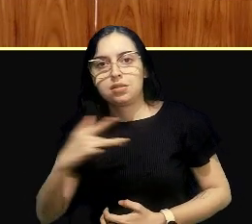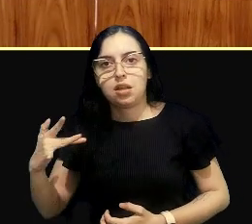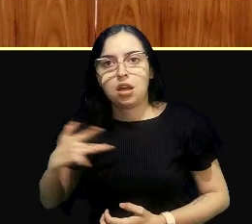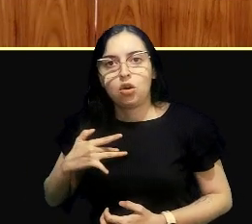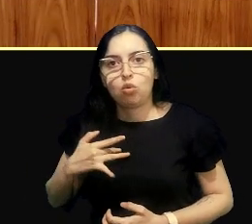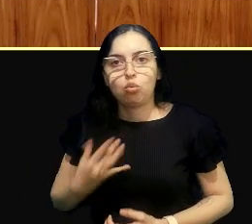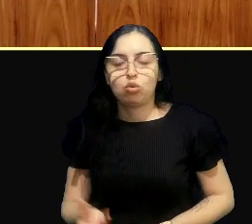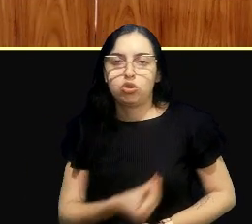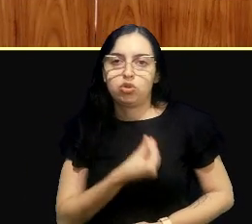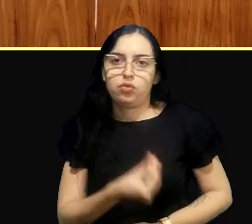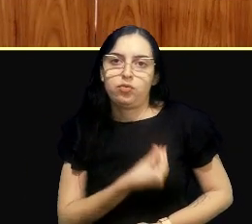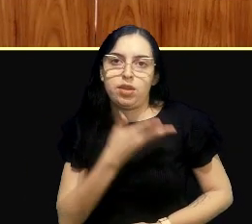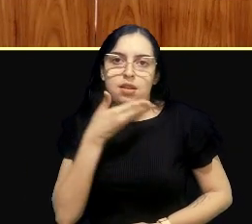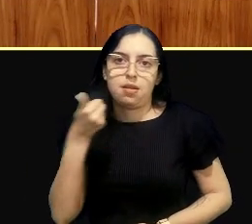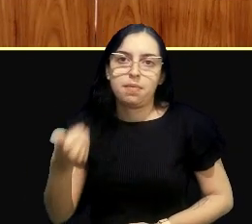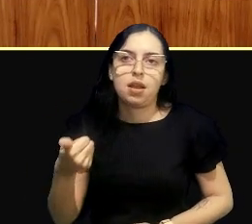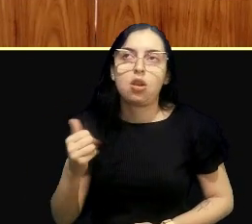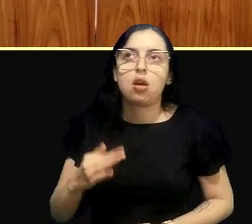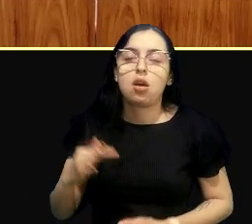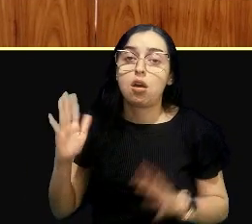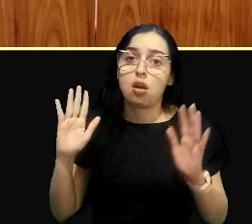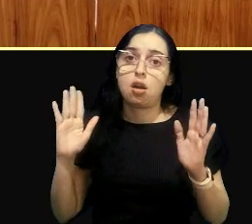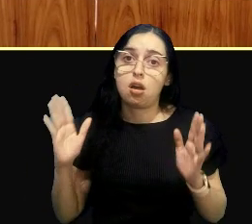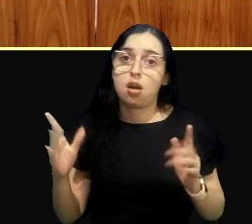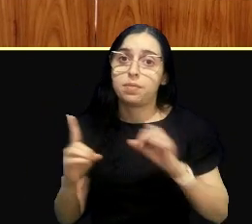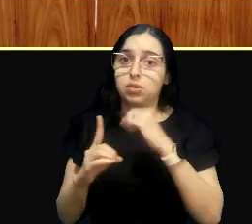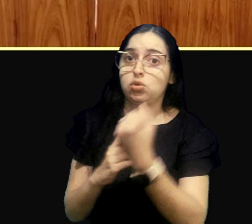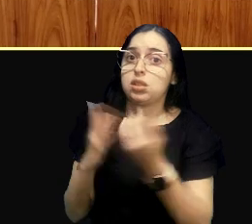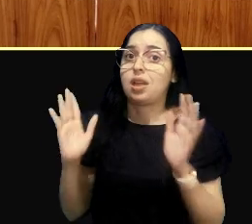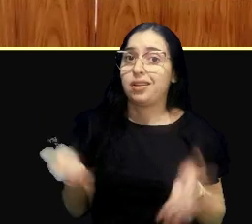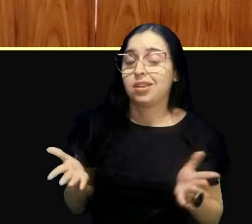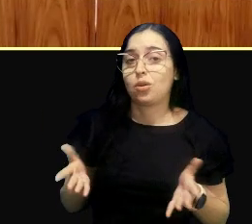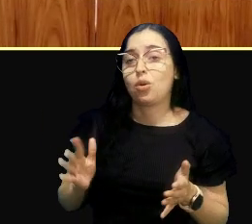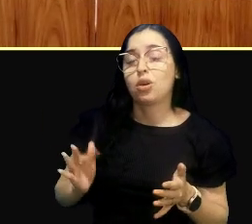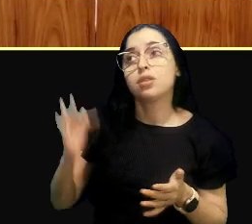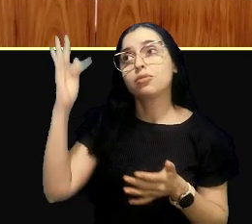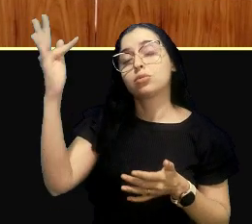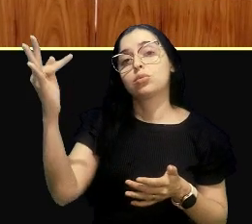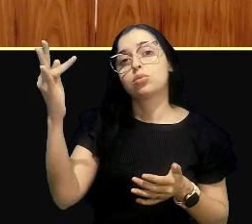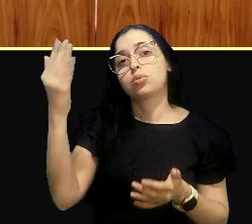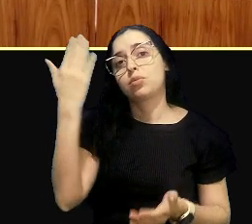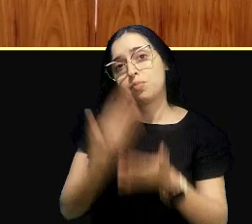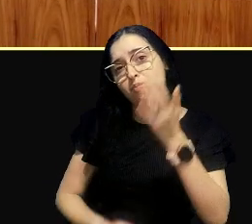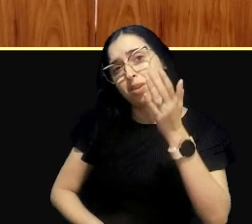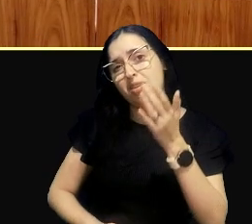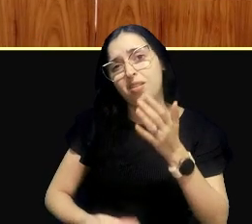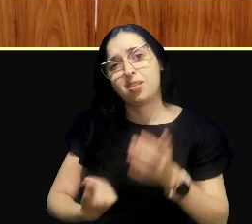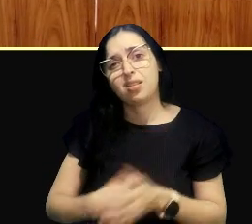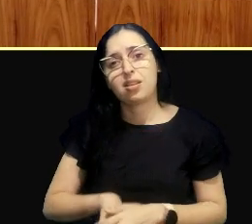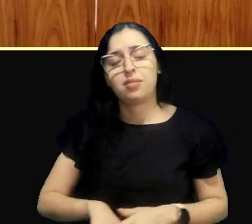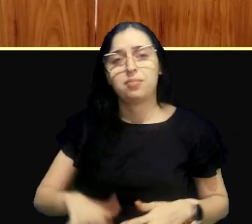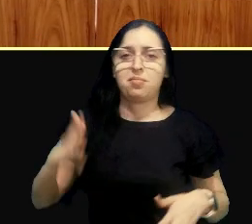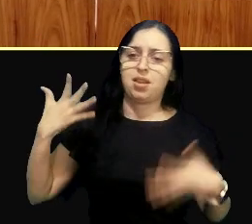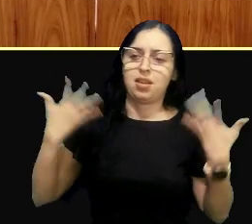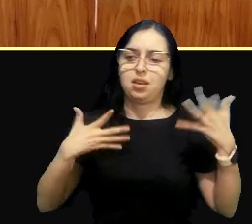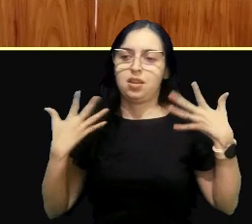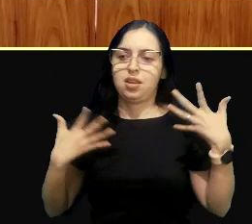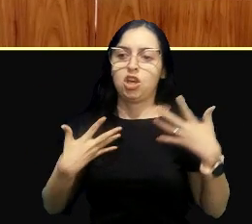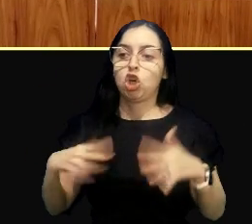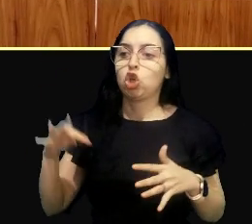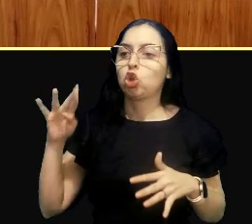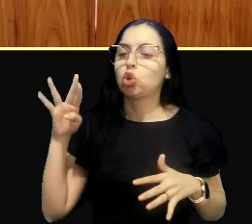gerações presentes e futuras, é, os prejuízos para, para o lazer, para o turismo,